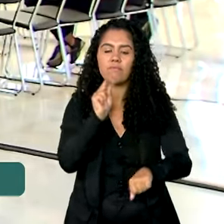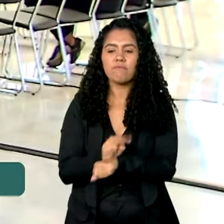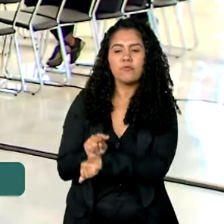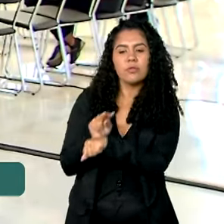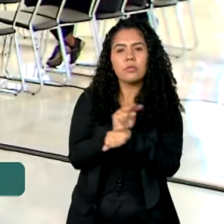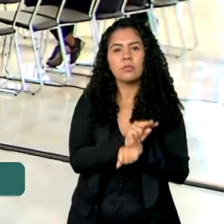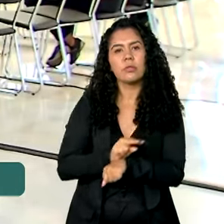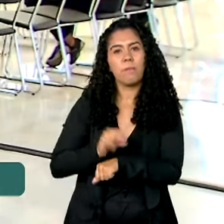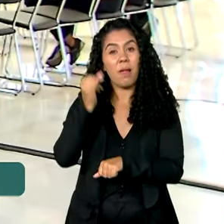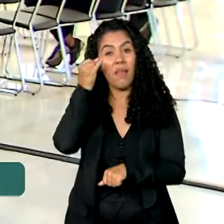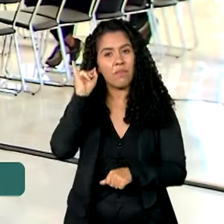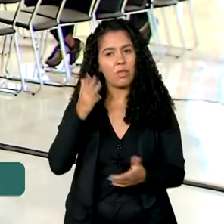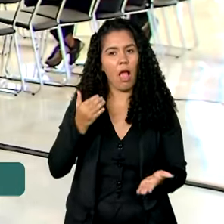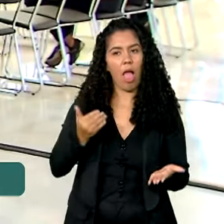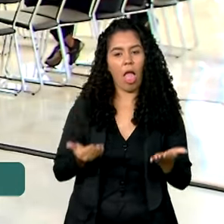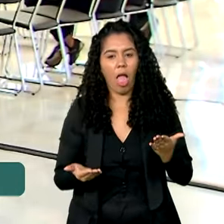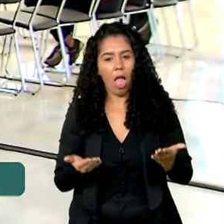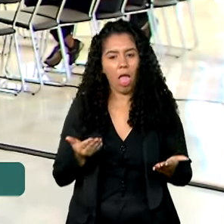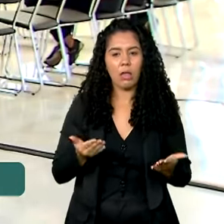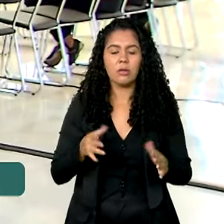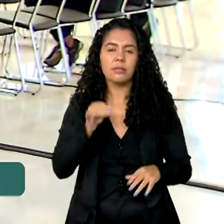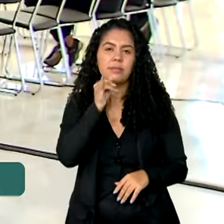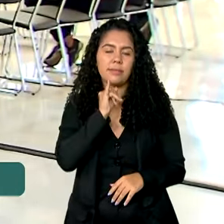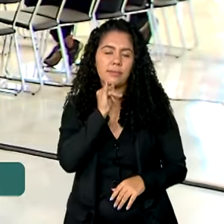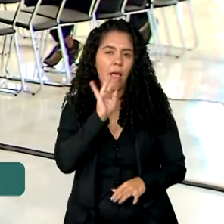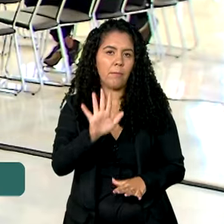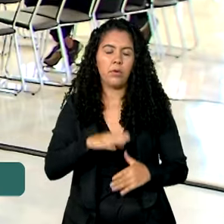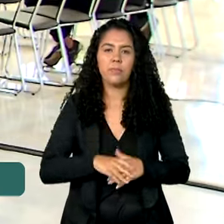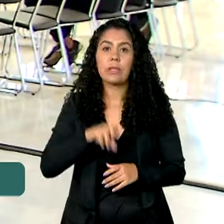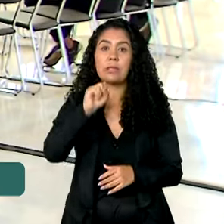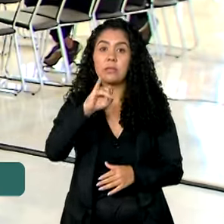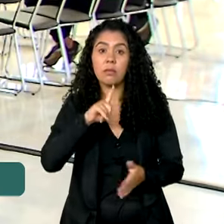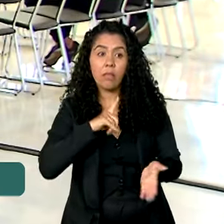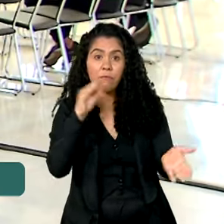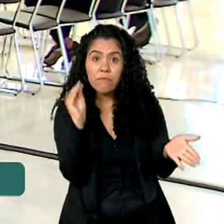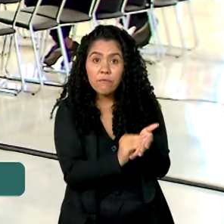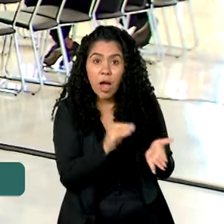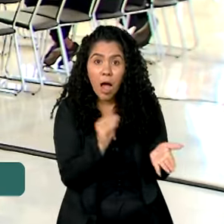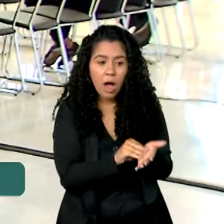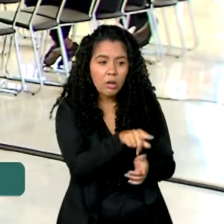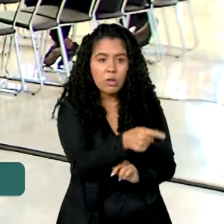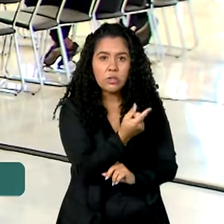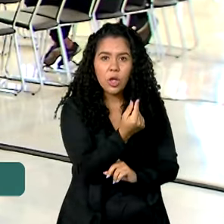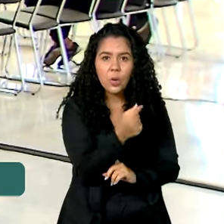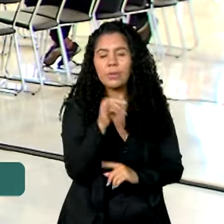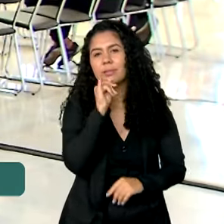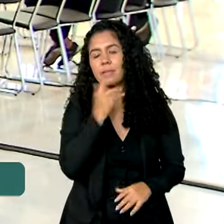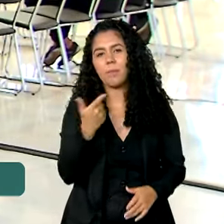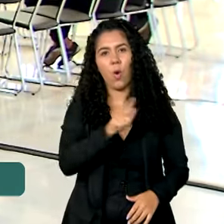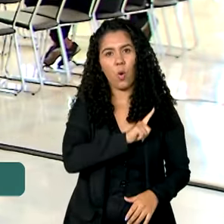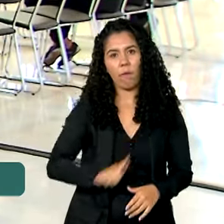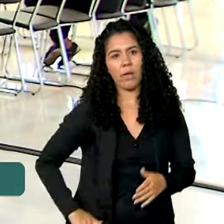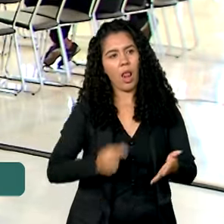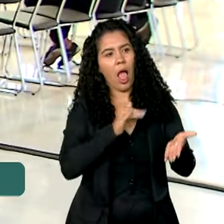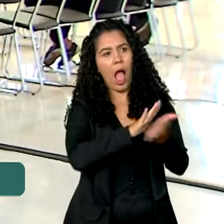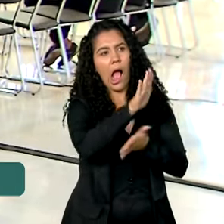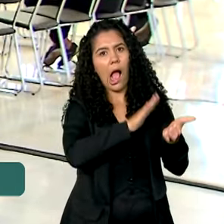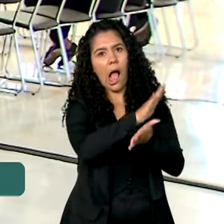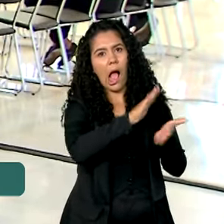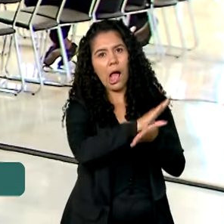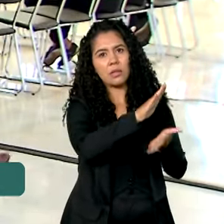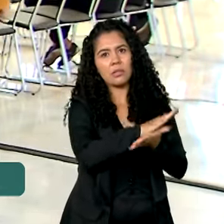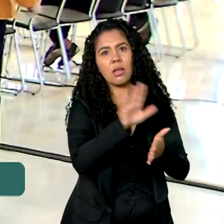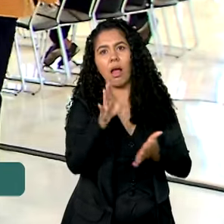evitar desequilíbrios. Por exemplo, se houver um déficit primário, que é quando o governo gasta mais do que arrecada,